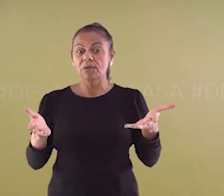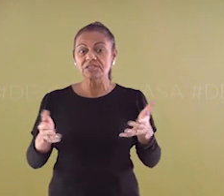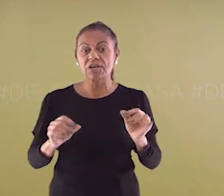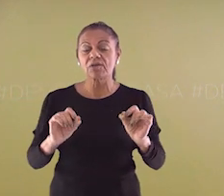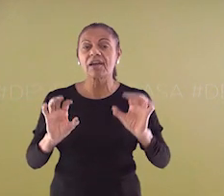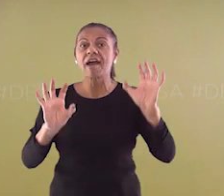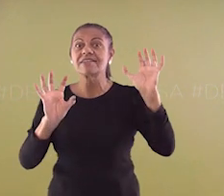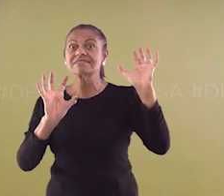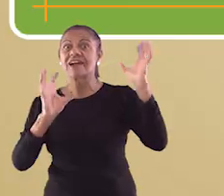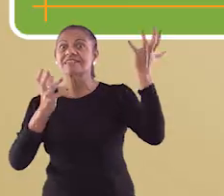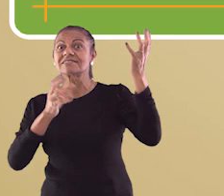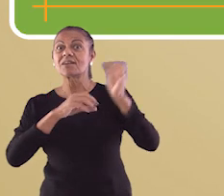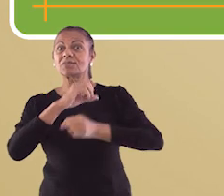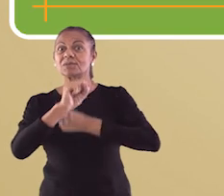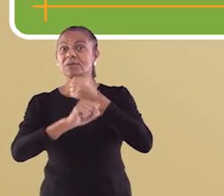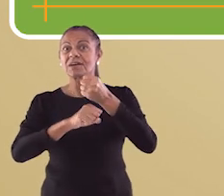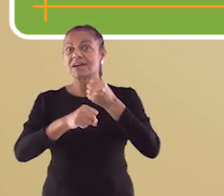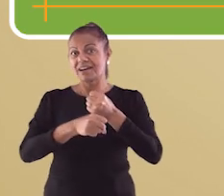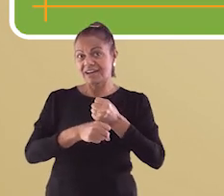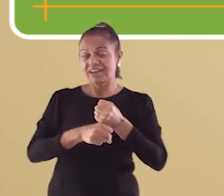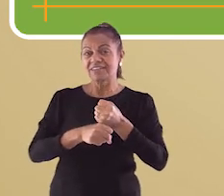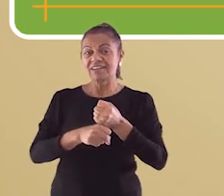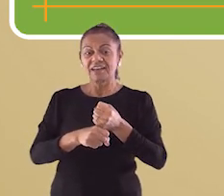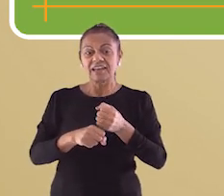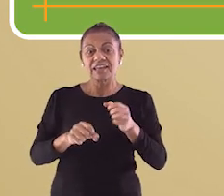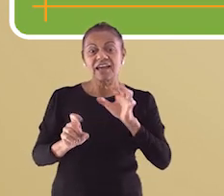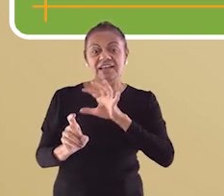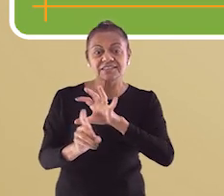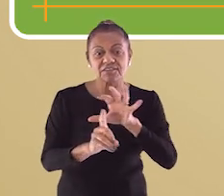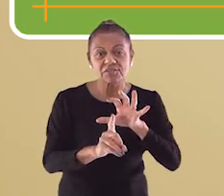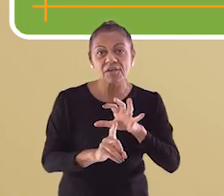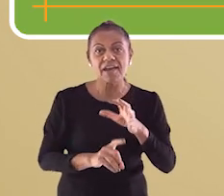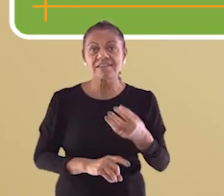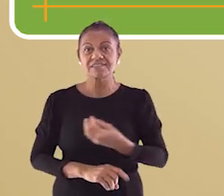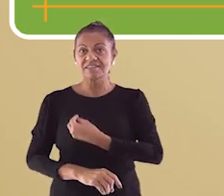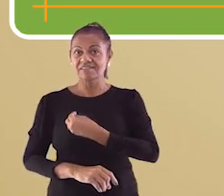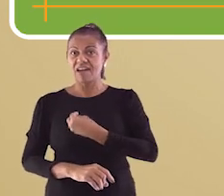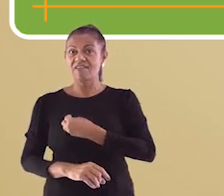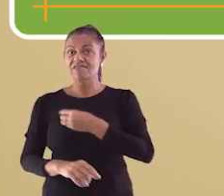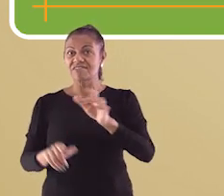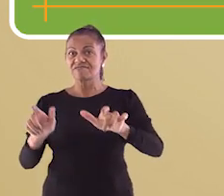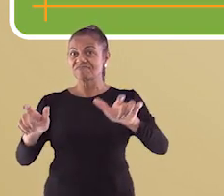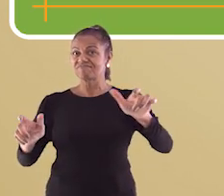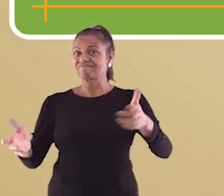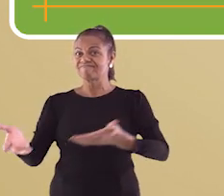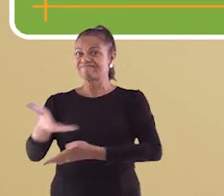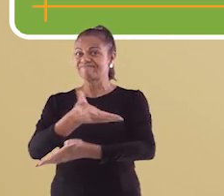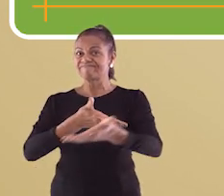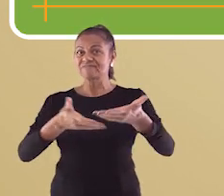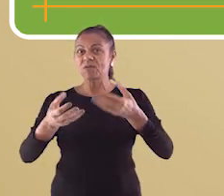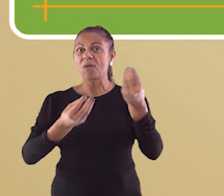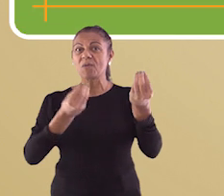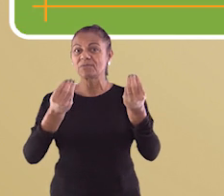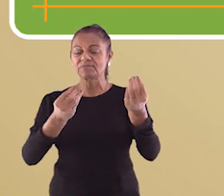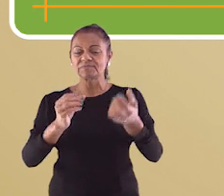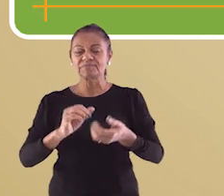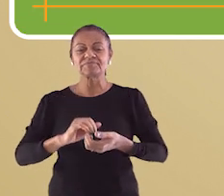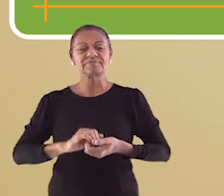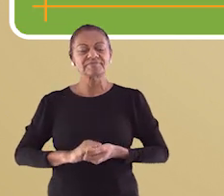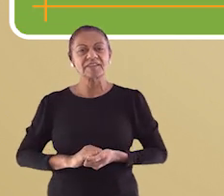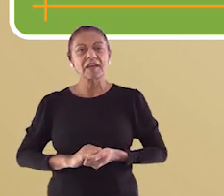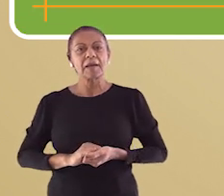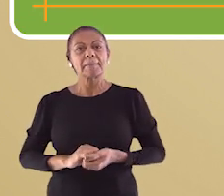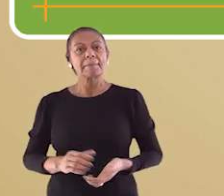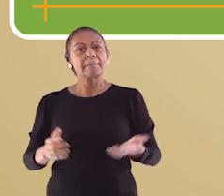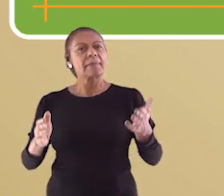sobre os seres vivos. Antes de começar a aula, algumas informações são importantes para os professores que estão nos acompanhando.